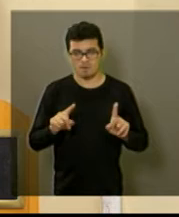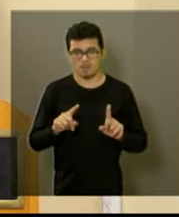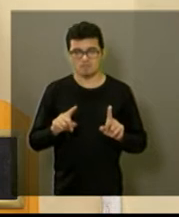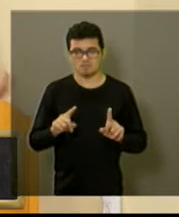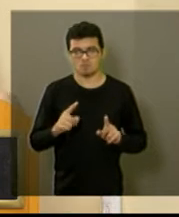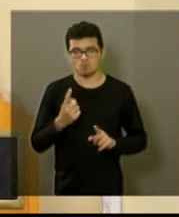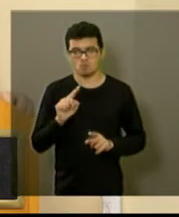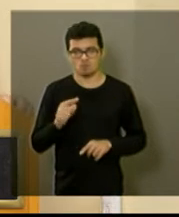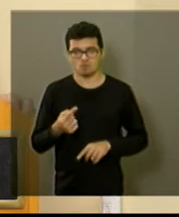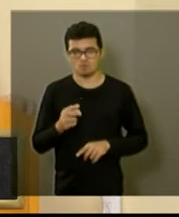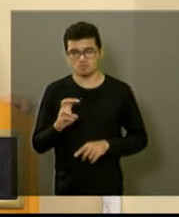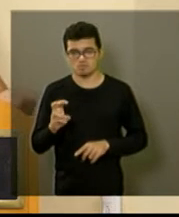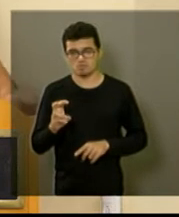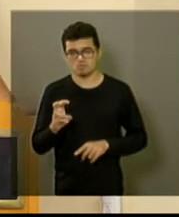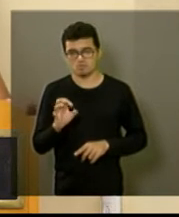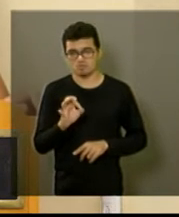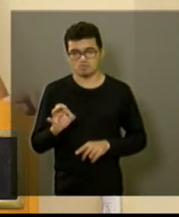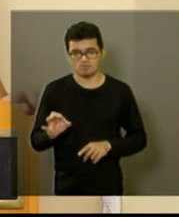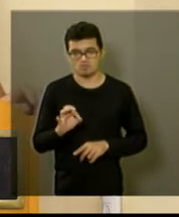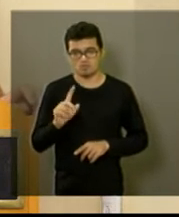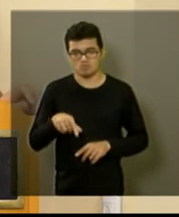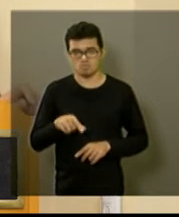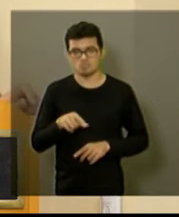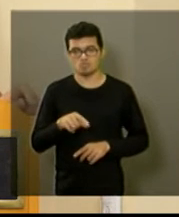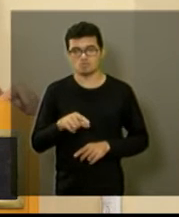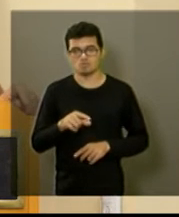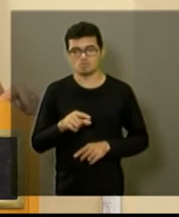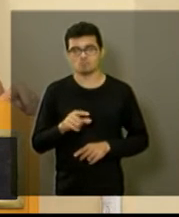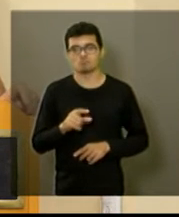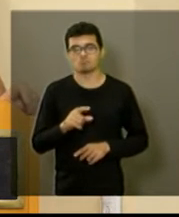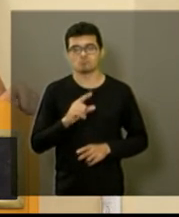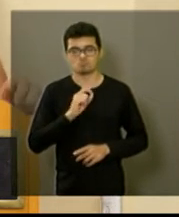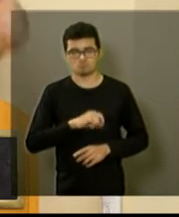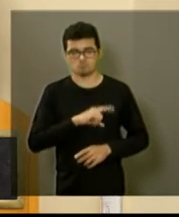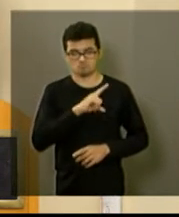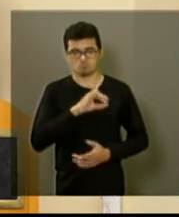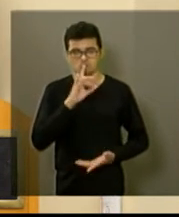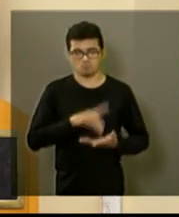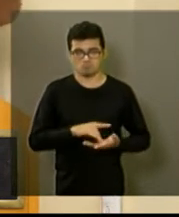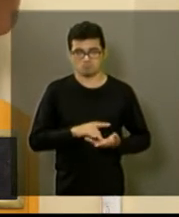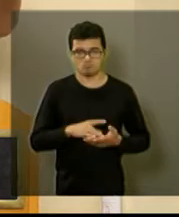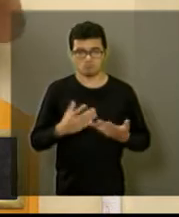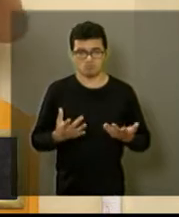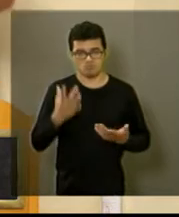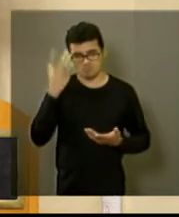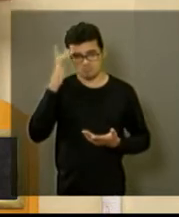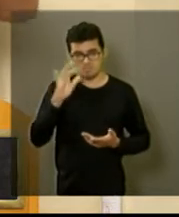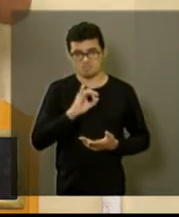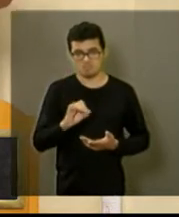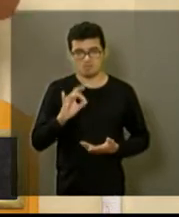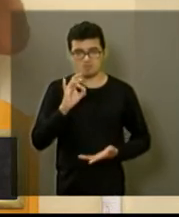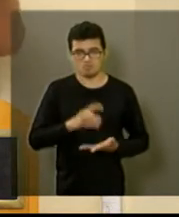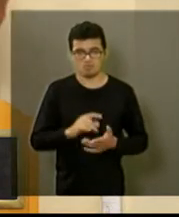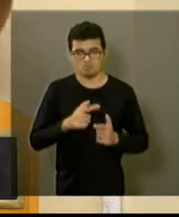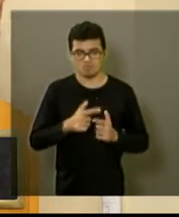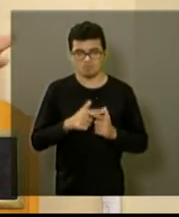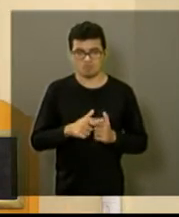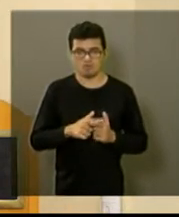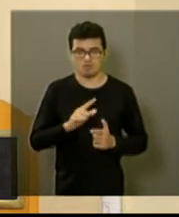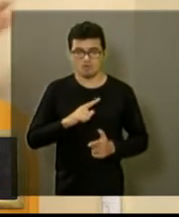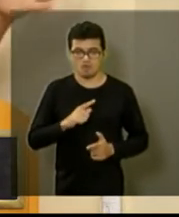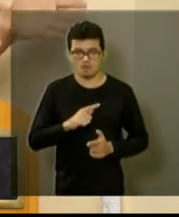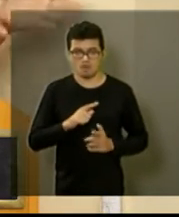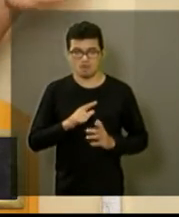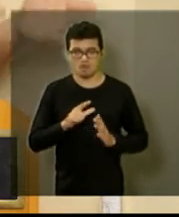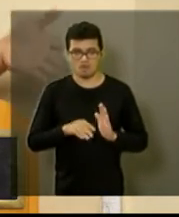1 em pouquinho que seria de ganho real vamos dizer porque aí nem sei se é um ganho real porque a inflação também pode variar